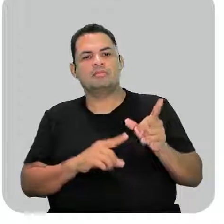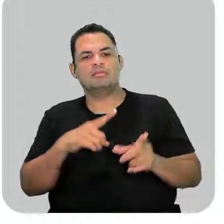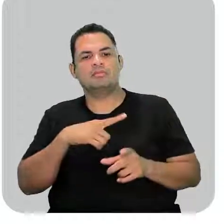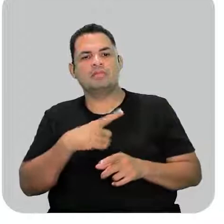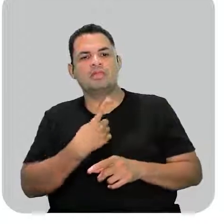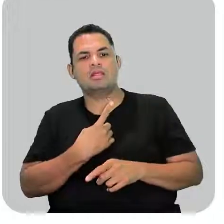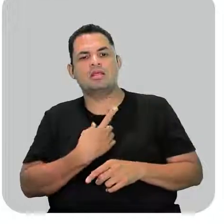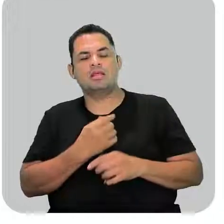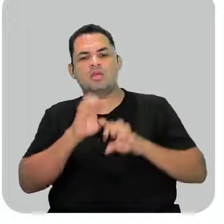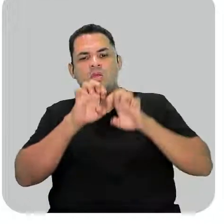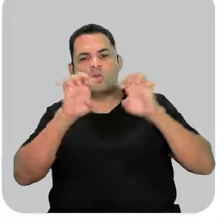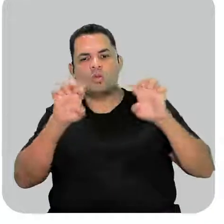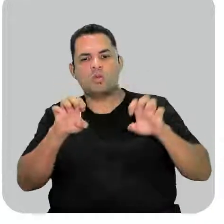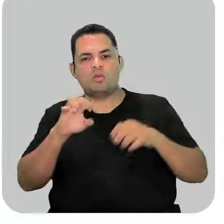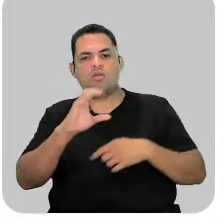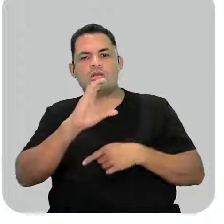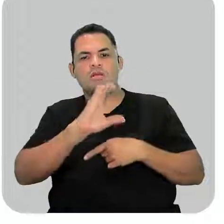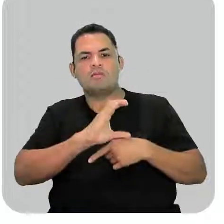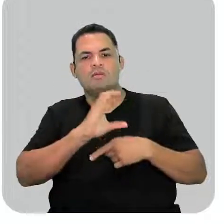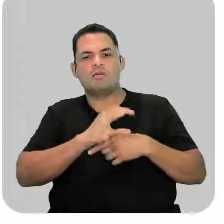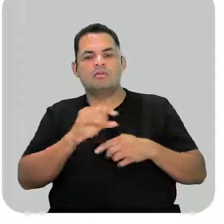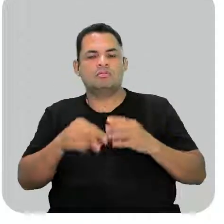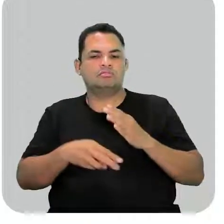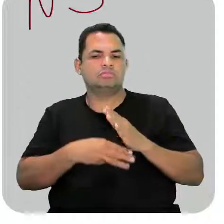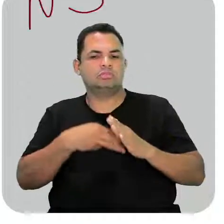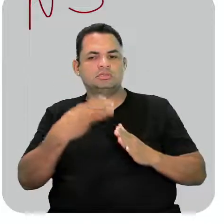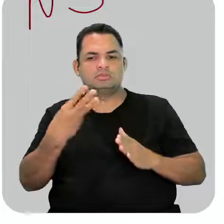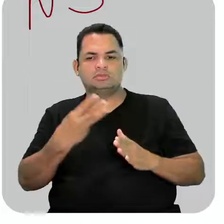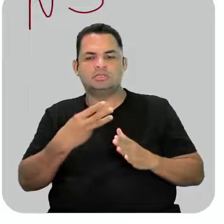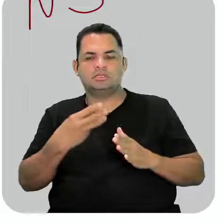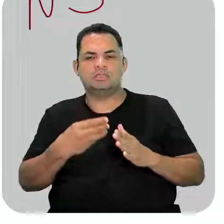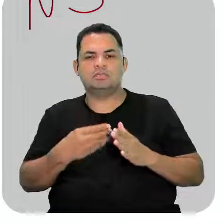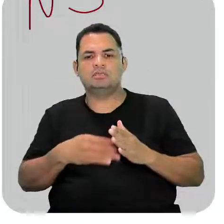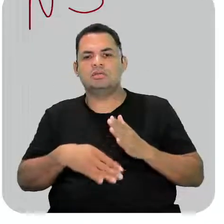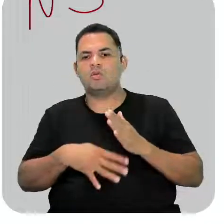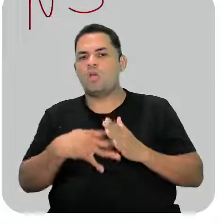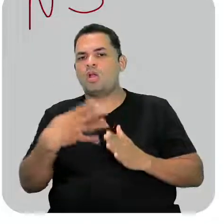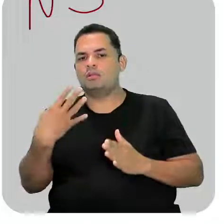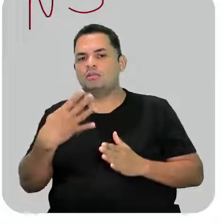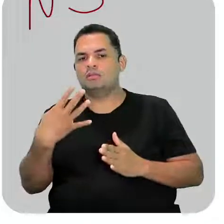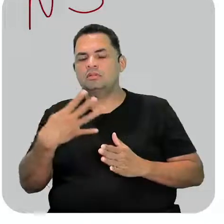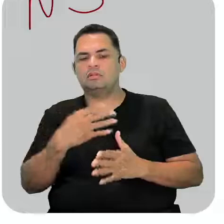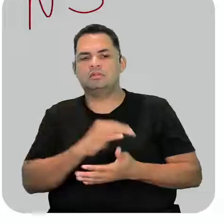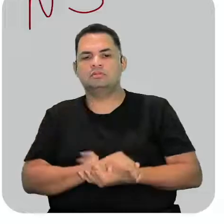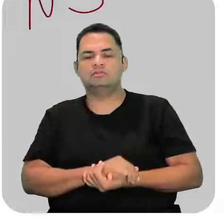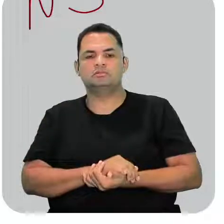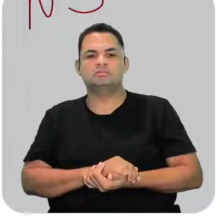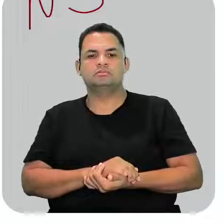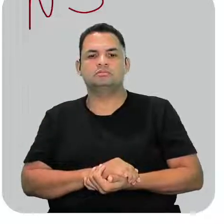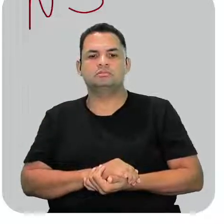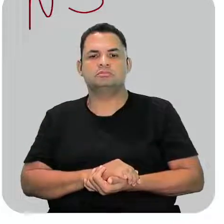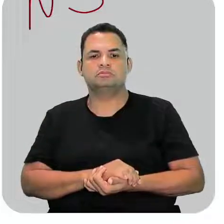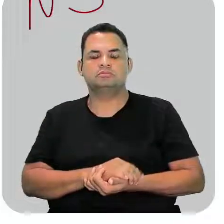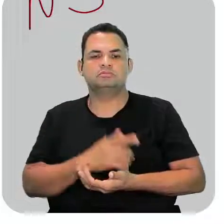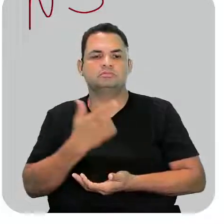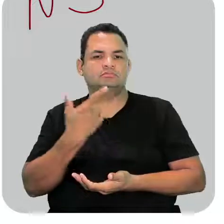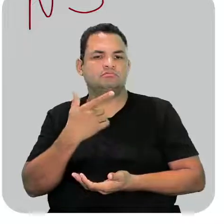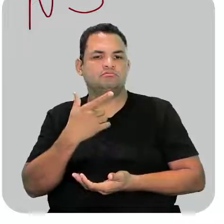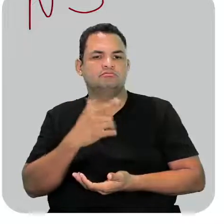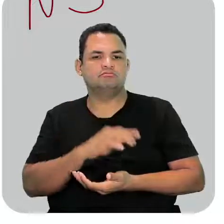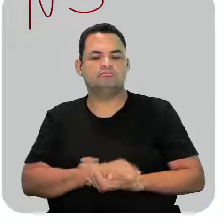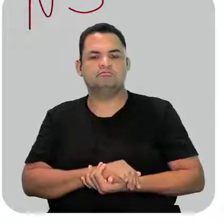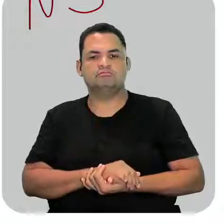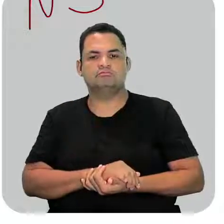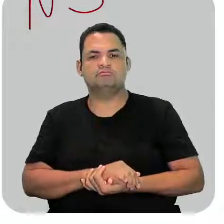Tem uma estrutura de carbonos terciário e secundário. Se a gente for olhar, não tem nem terciário e